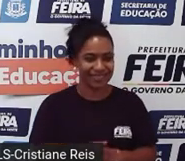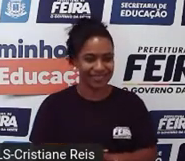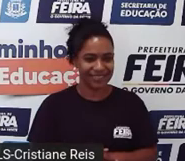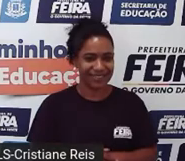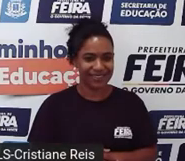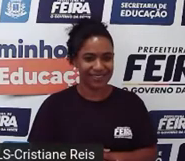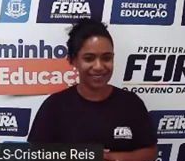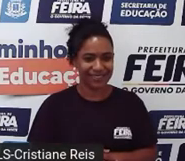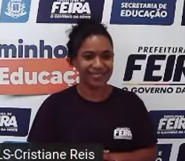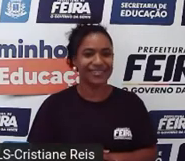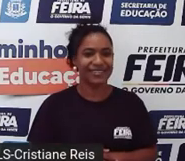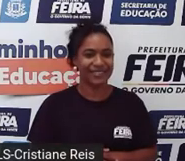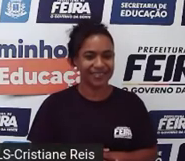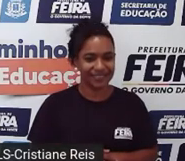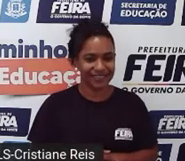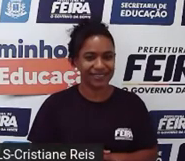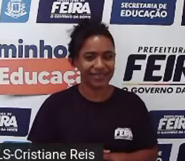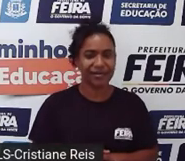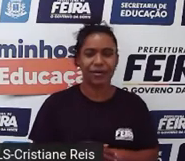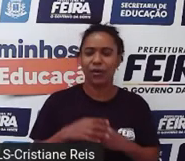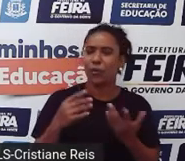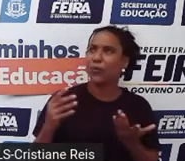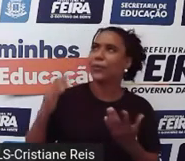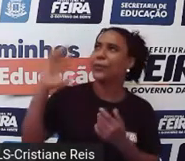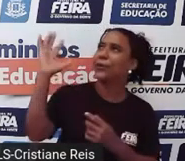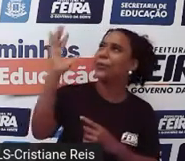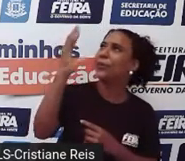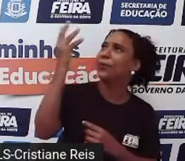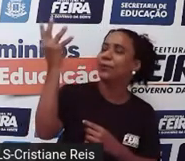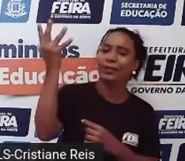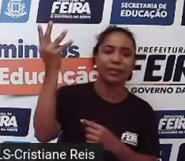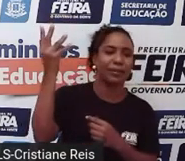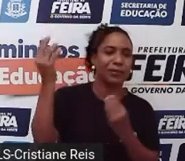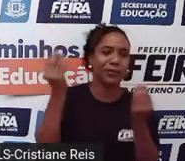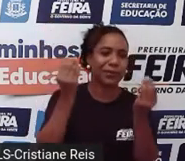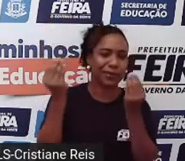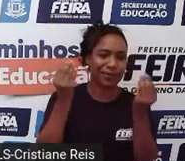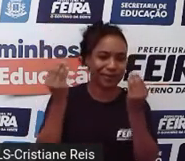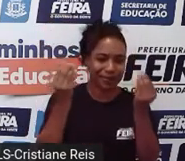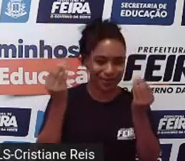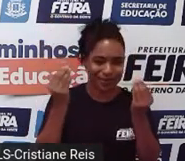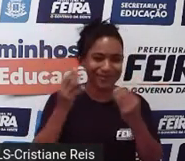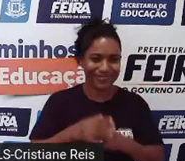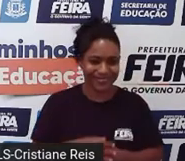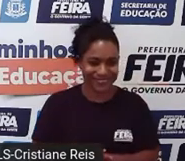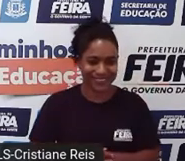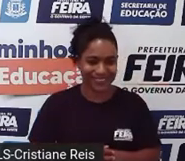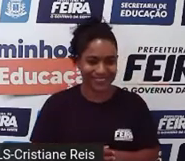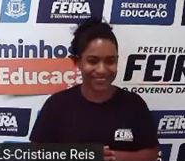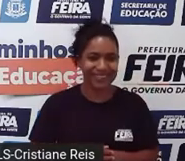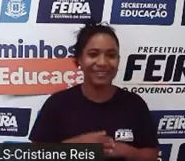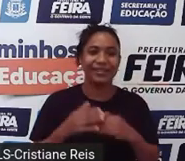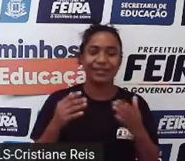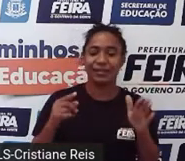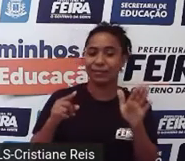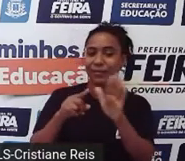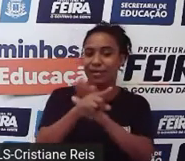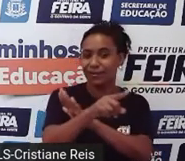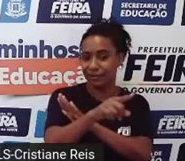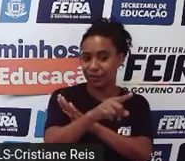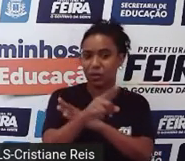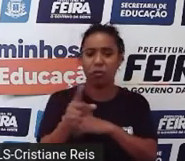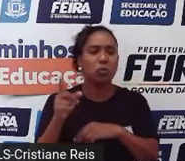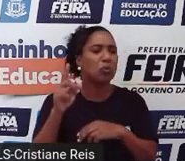Então, como está o tempo hoje? Esta é a pergunta que nós utilizamos para perguntar sobre o tempo.